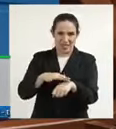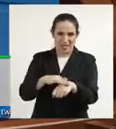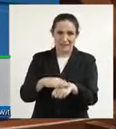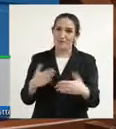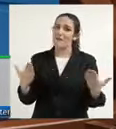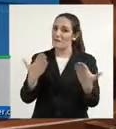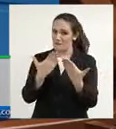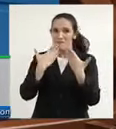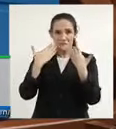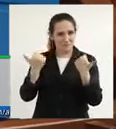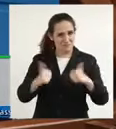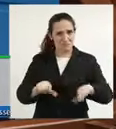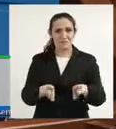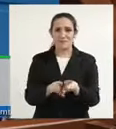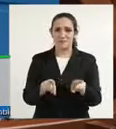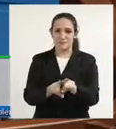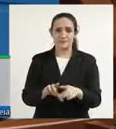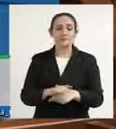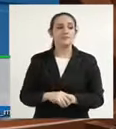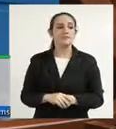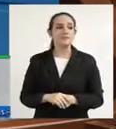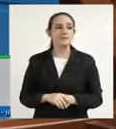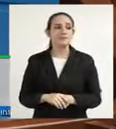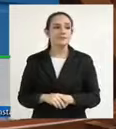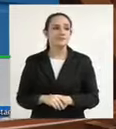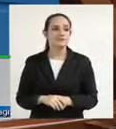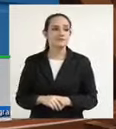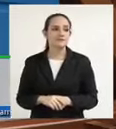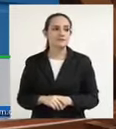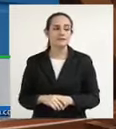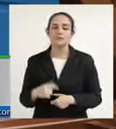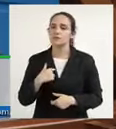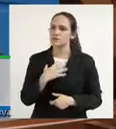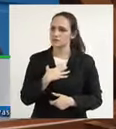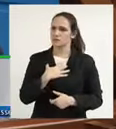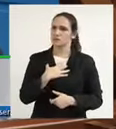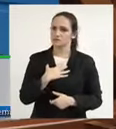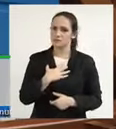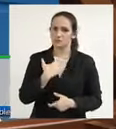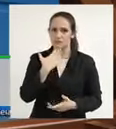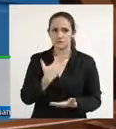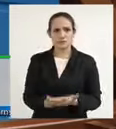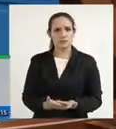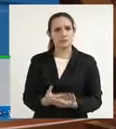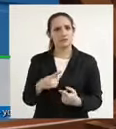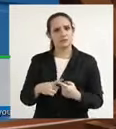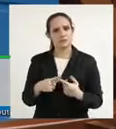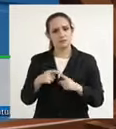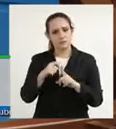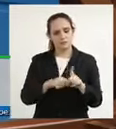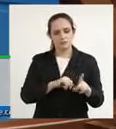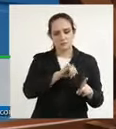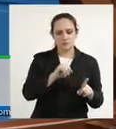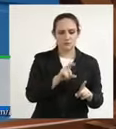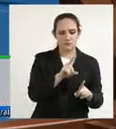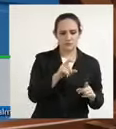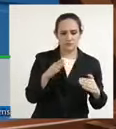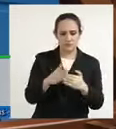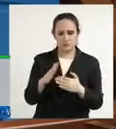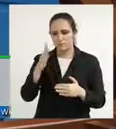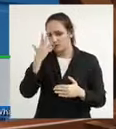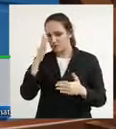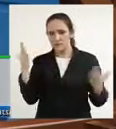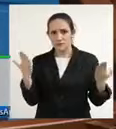pegar um cenário muito forte no país. É assustador, senhor presidente, porque de janeiro a fevereiro de 2019,